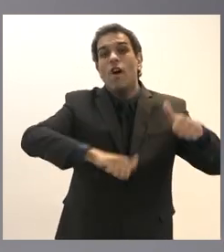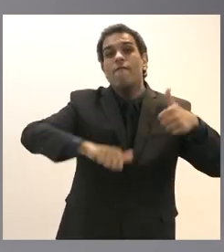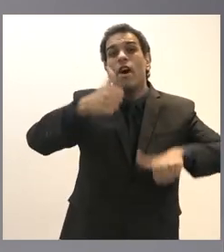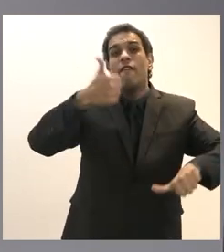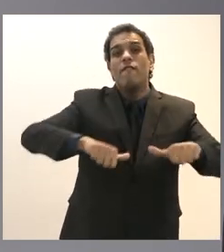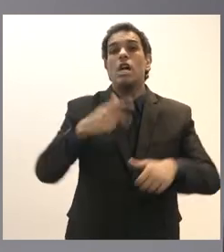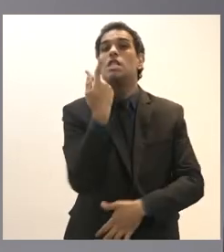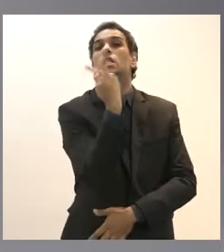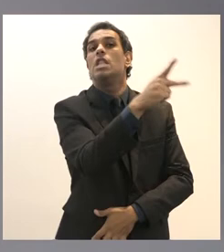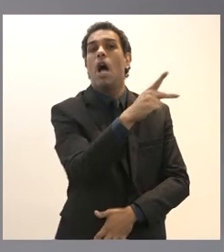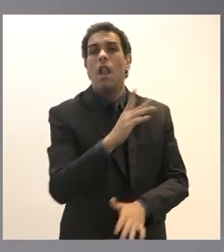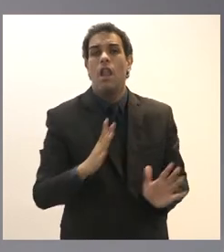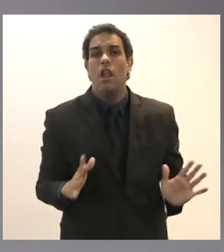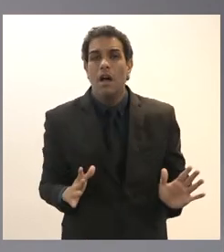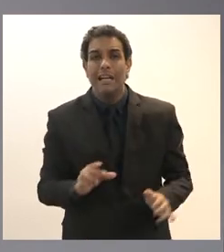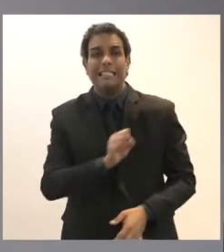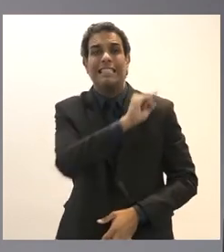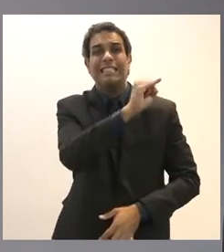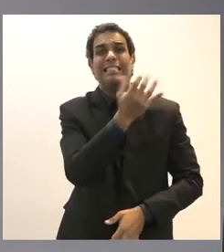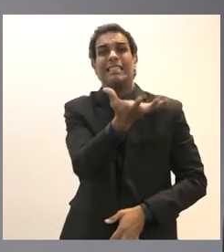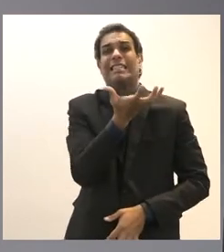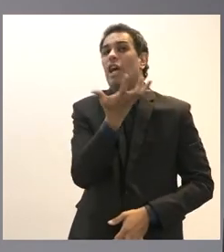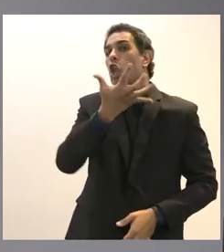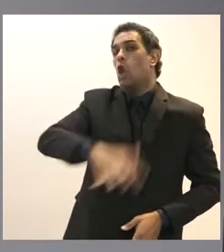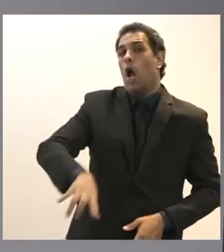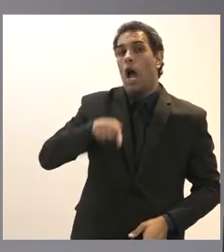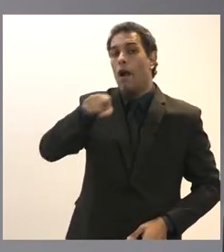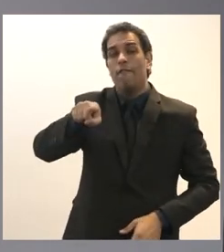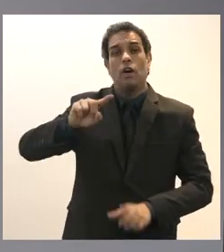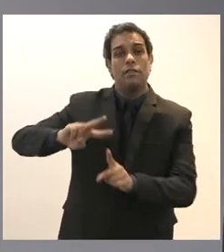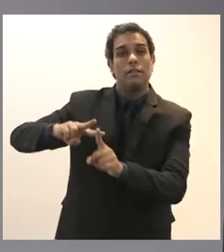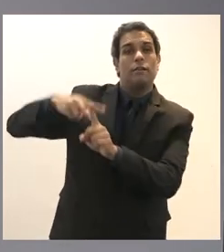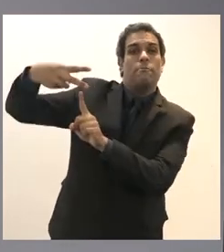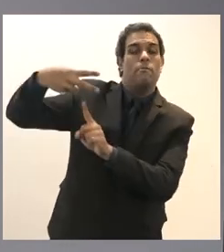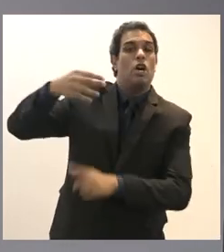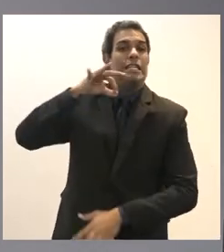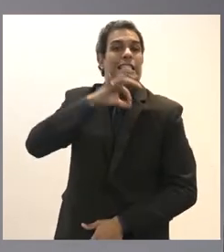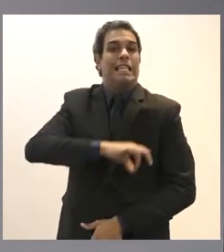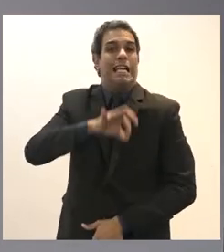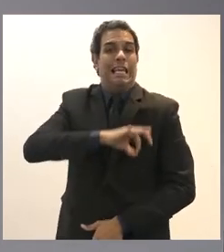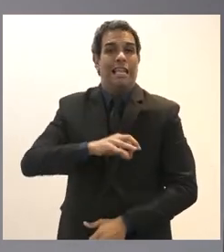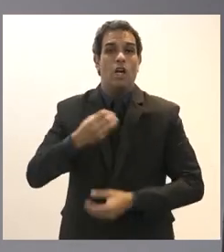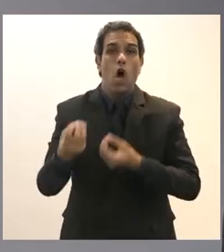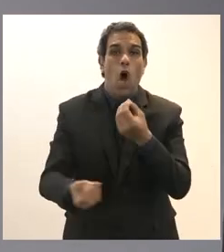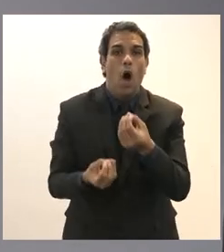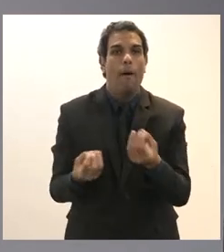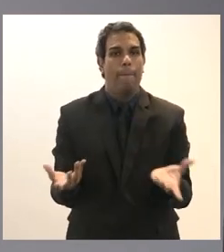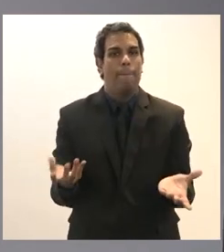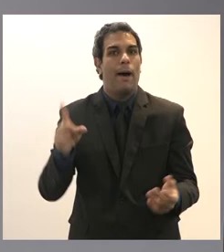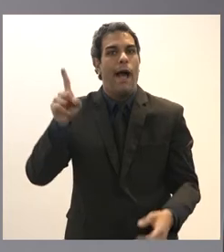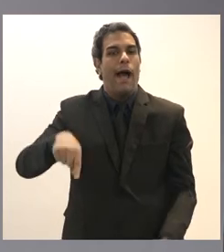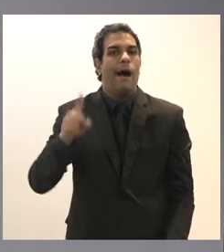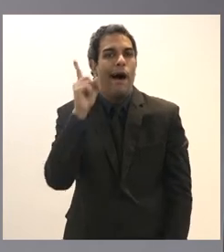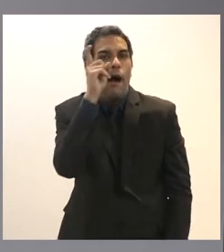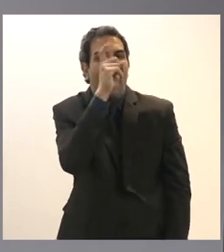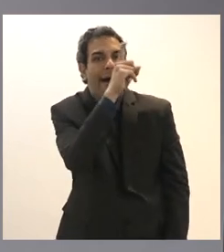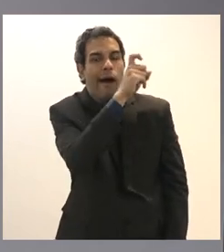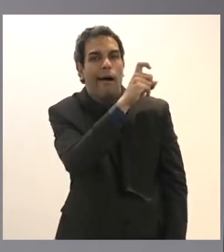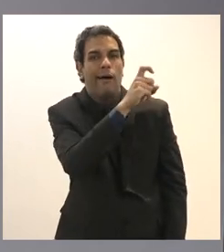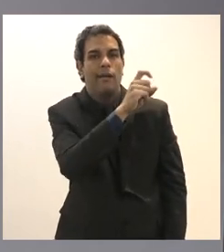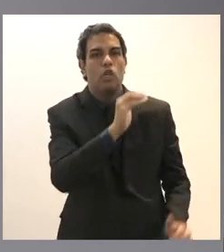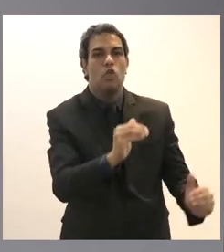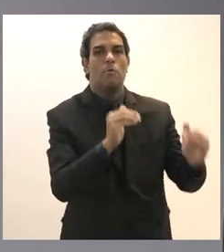avaliações que venham do chamado escalão escalão superior